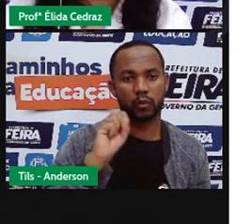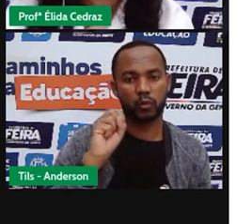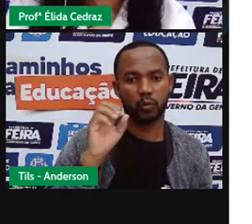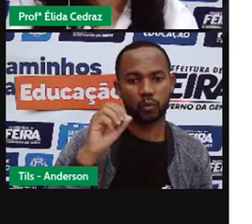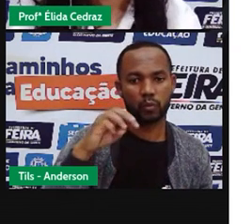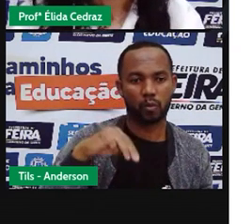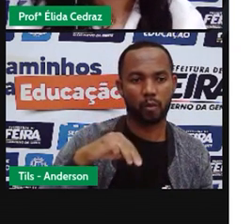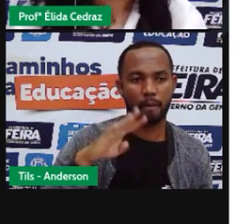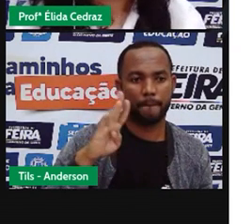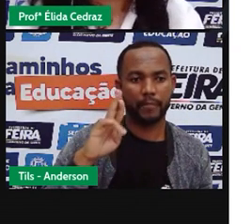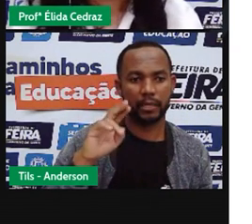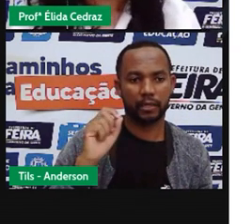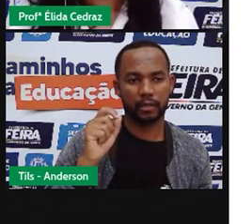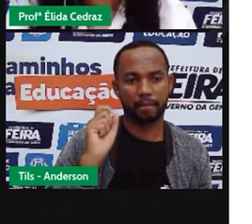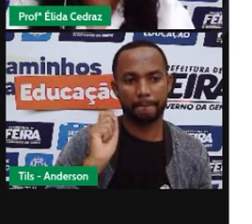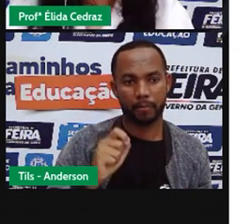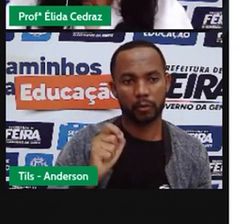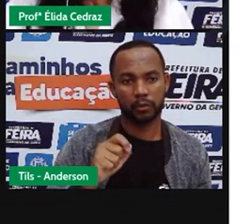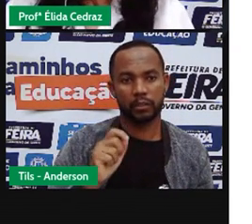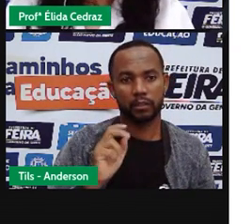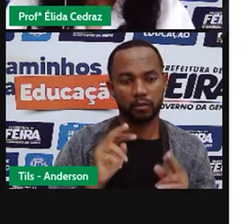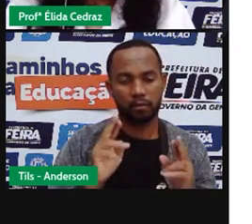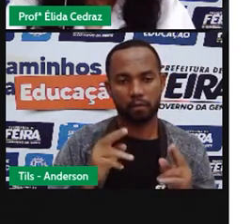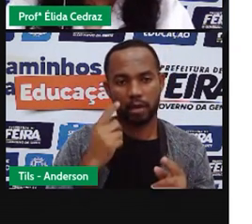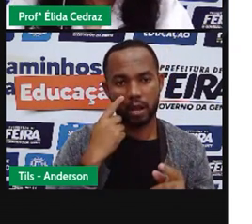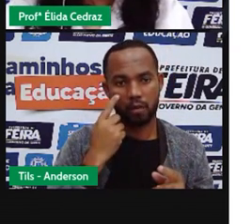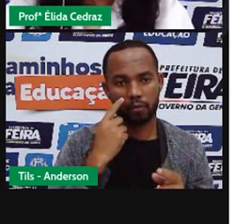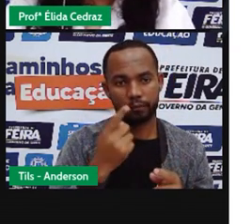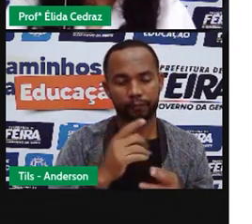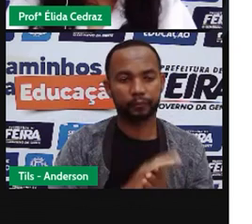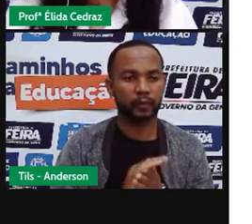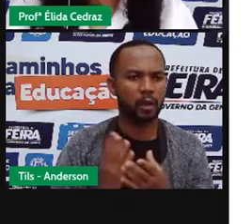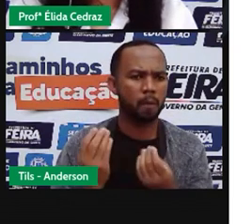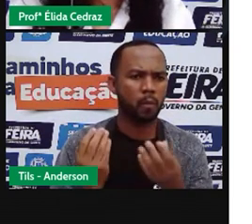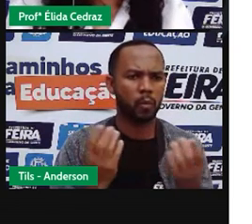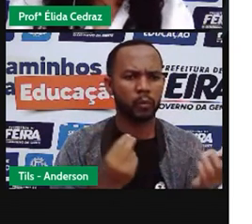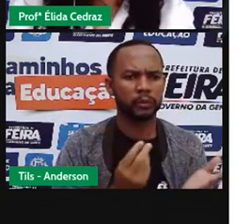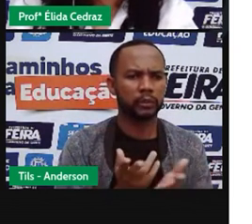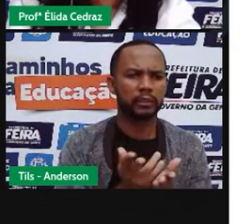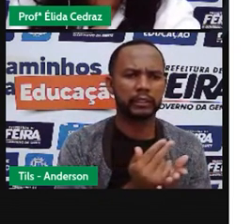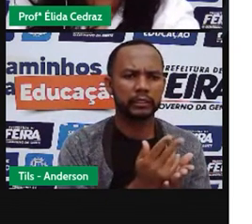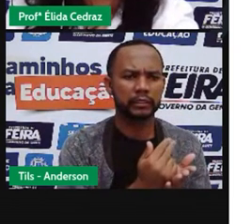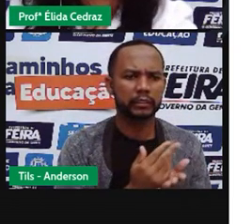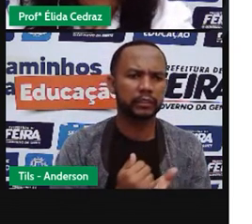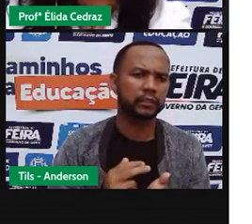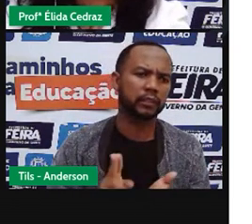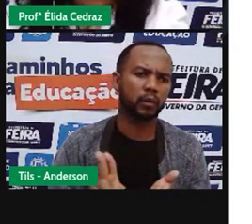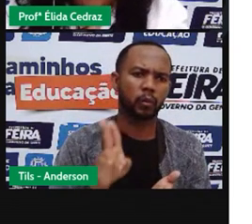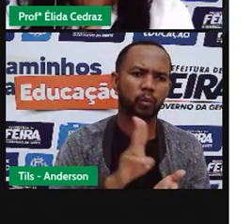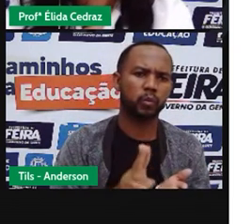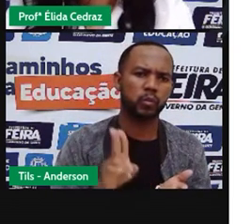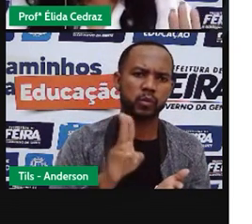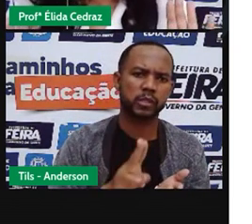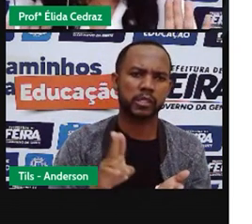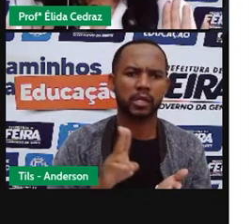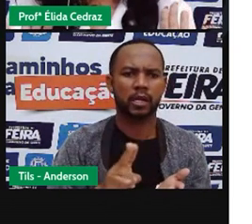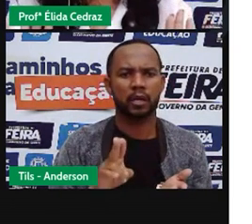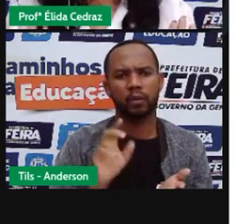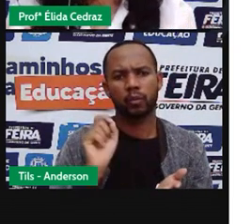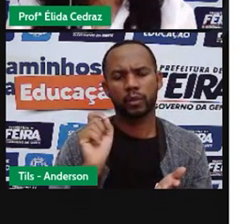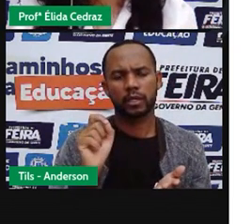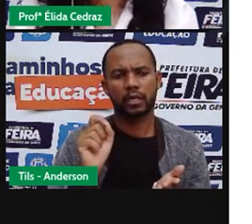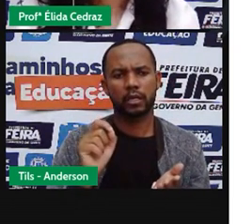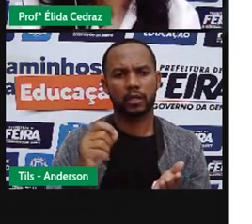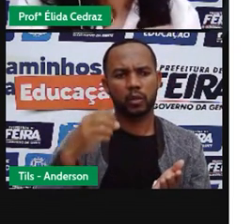projetada dessa forma. Muitos desenhistas utilizam uma placa de